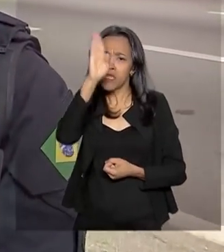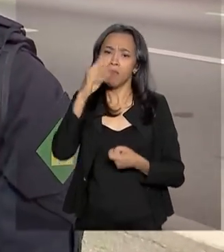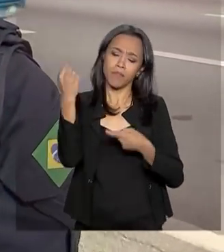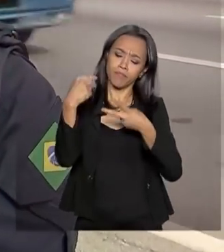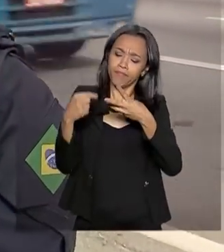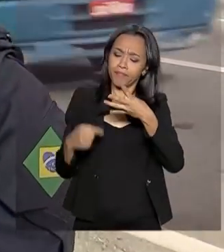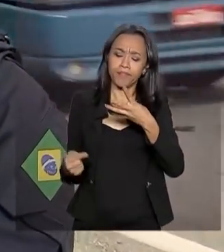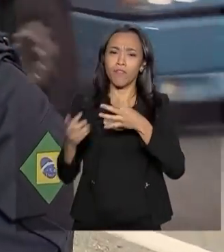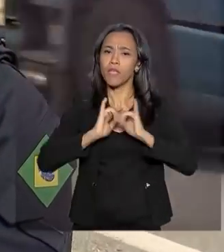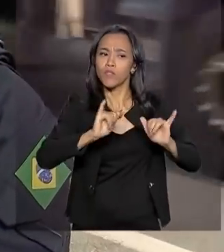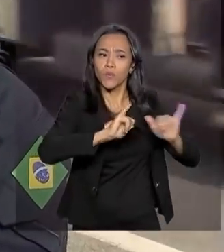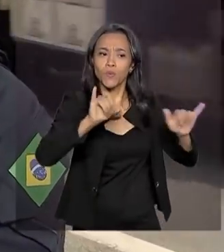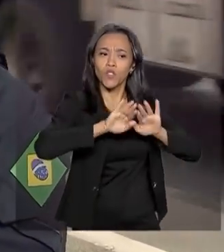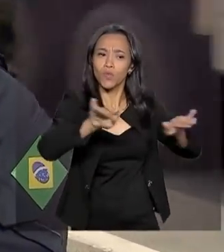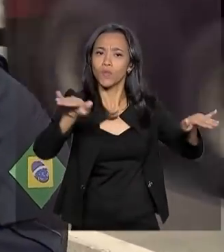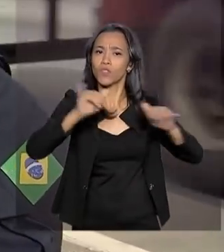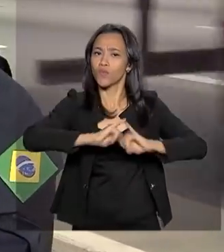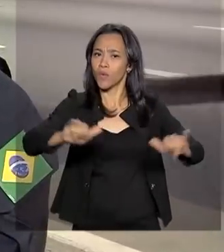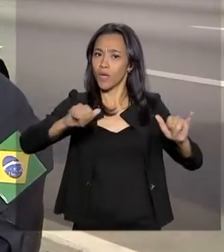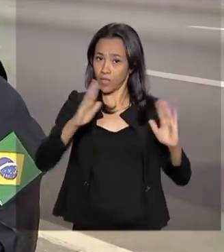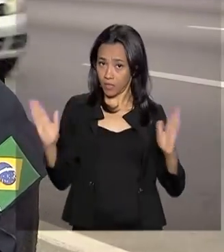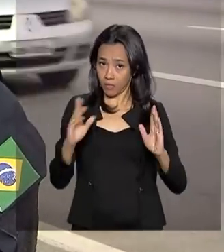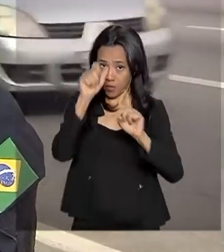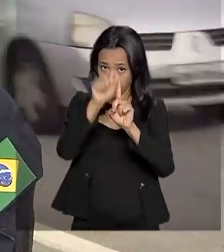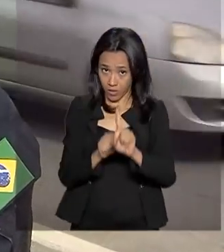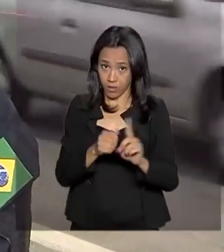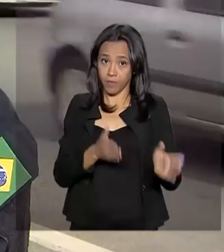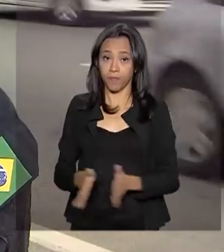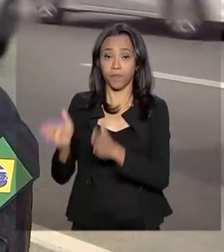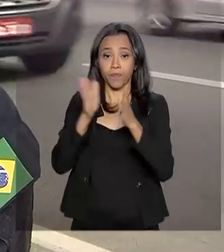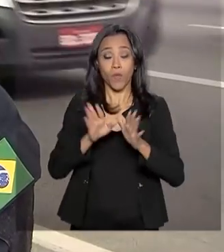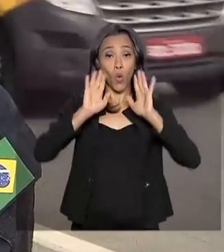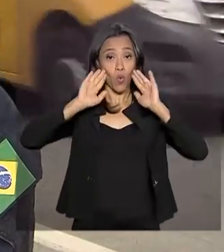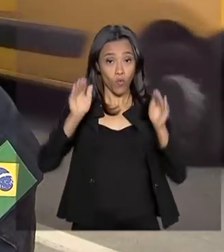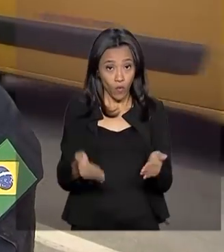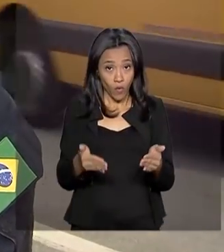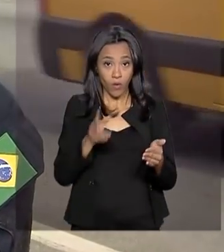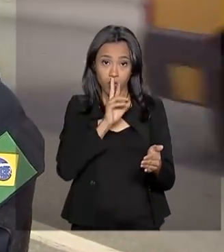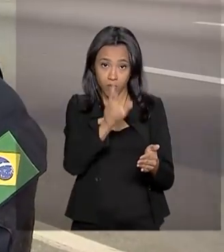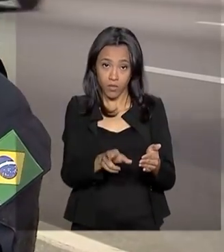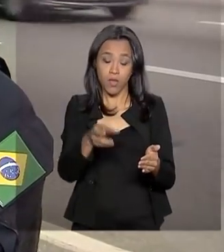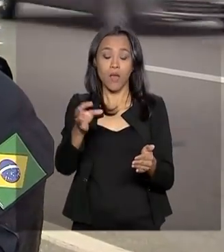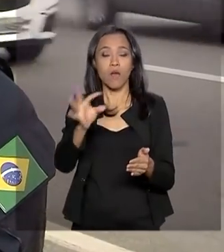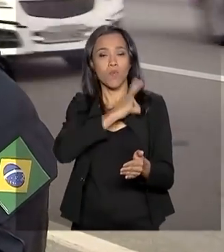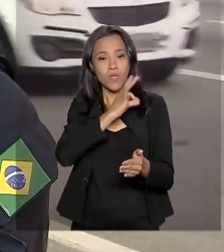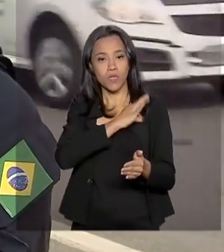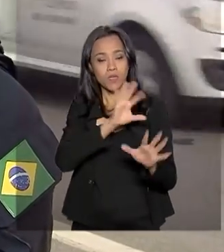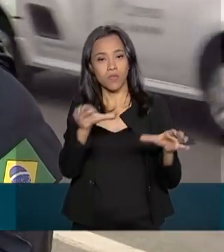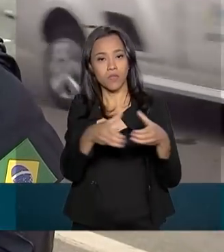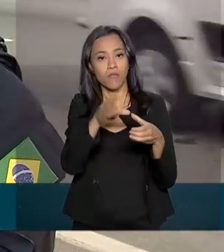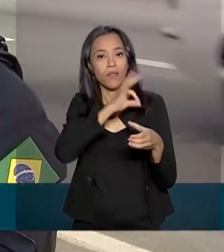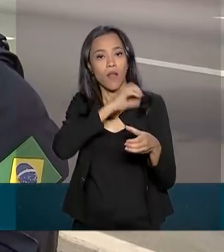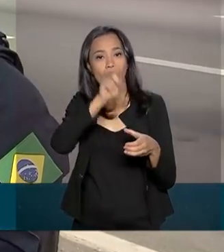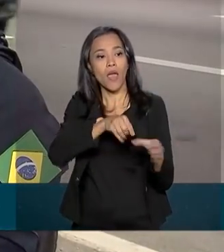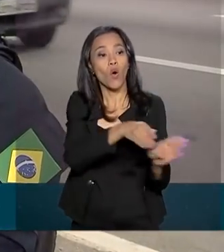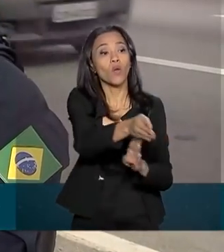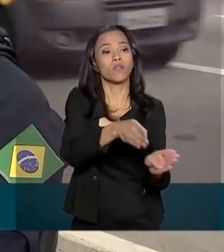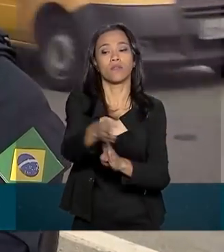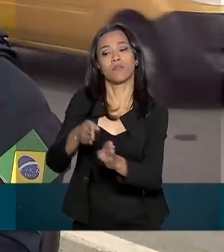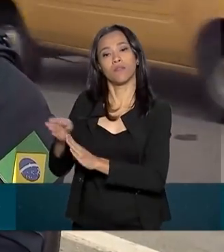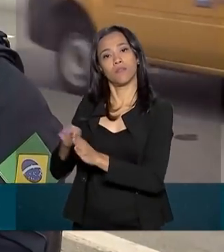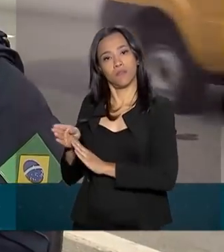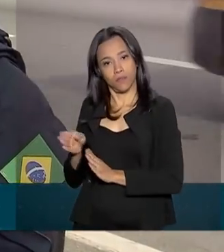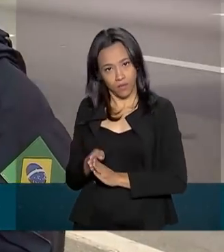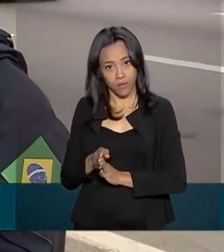para os motoristas ao longo desse mês? O foco da Polícia Rodoviária Federal é nas ações de educação para o trânsito. Então,